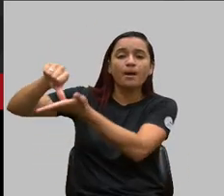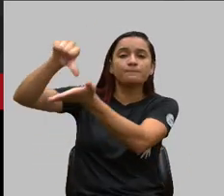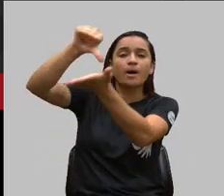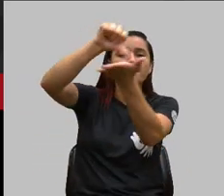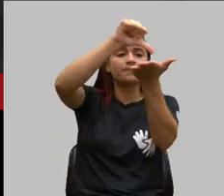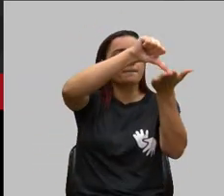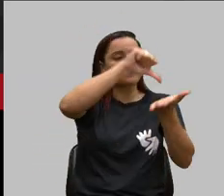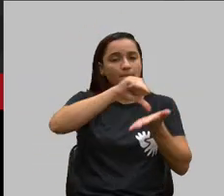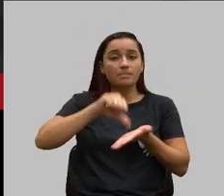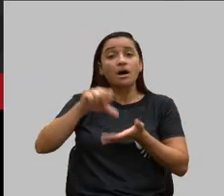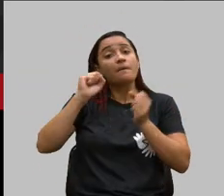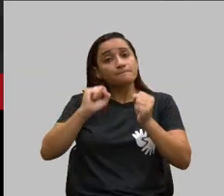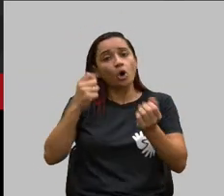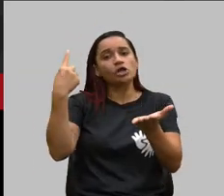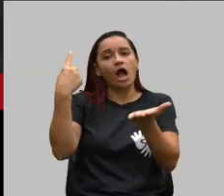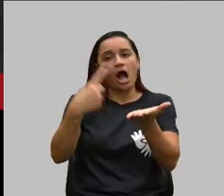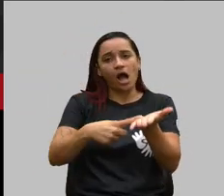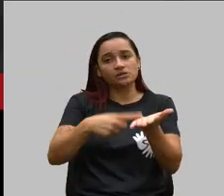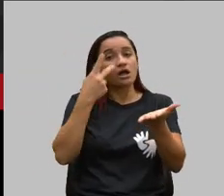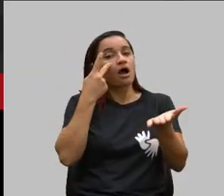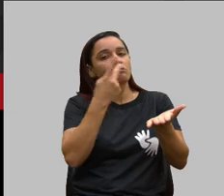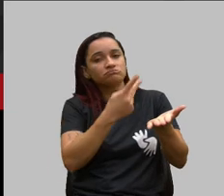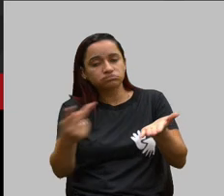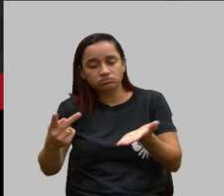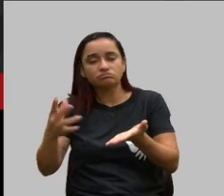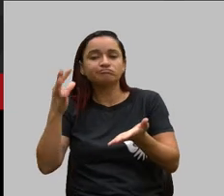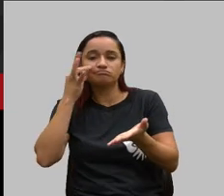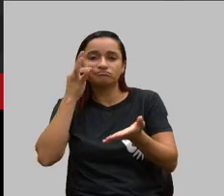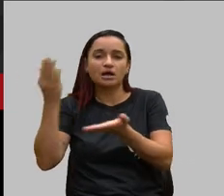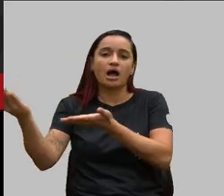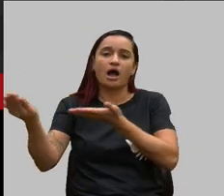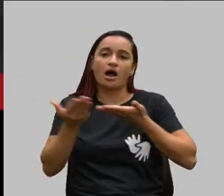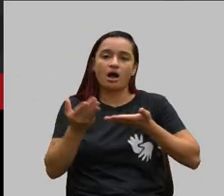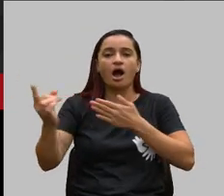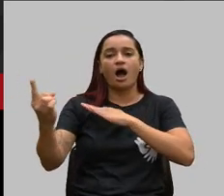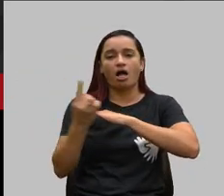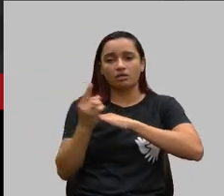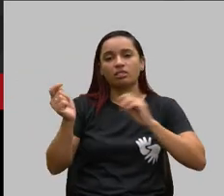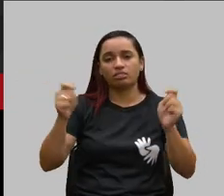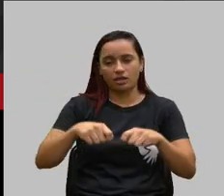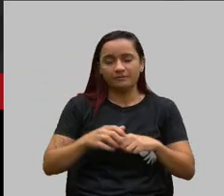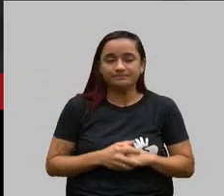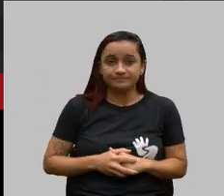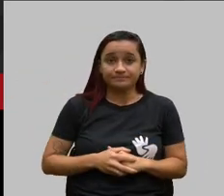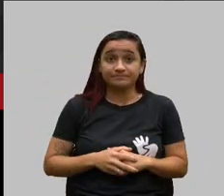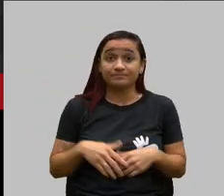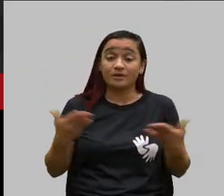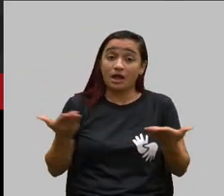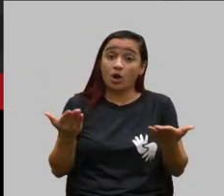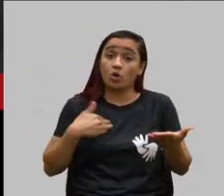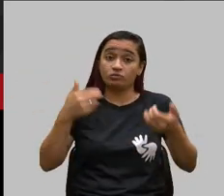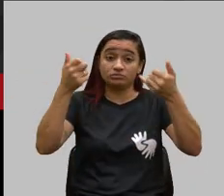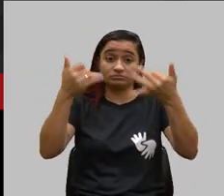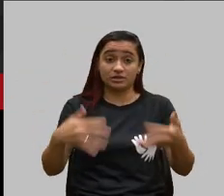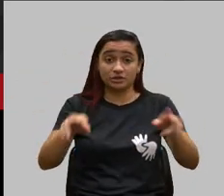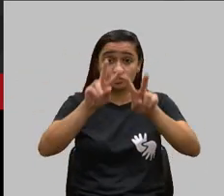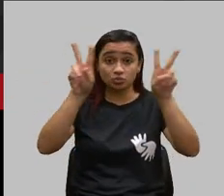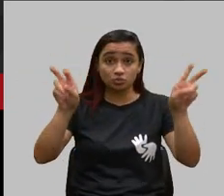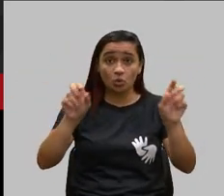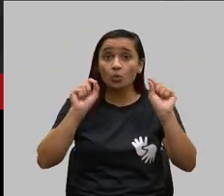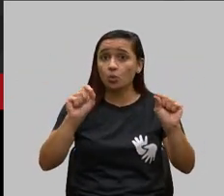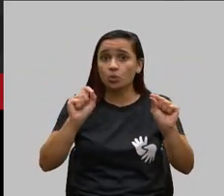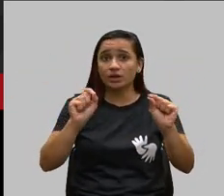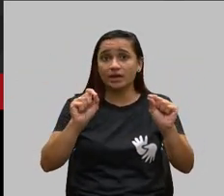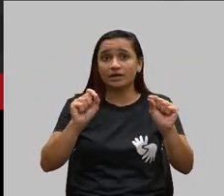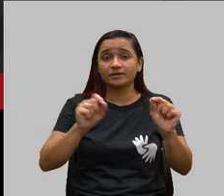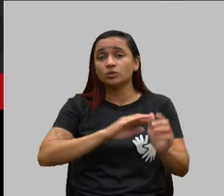recebidas e atendidas pelos nossos servidores. O que eu posso dizer para a senhora em relação ao assunto é o seguinte, tudo que tem